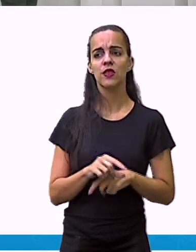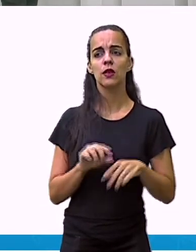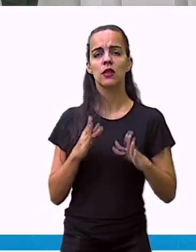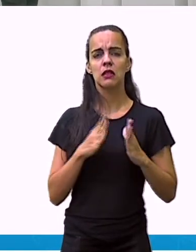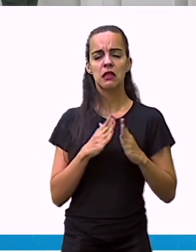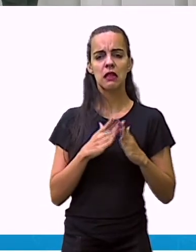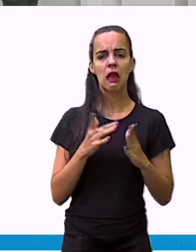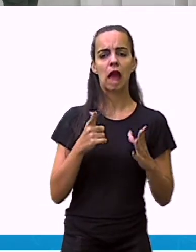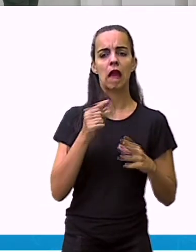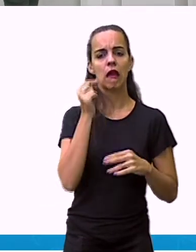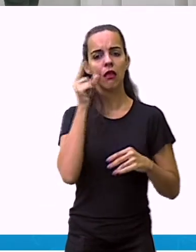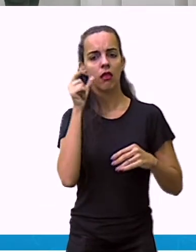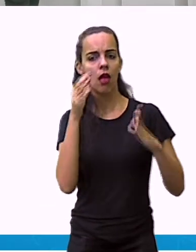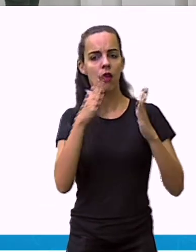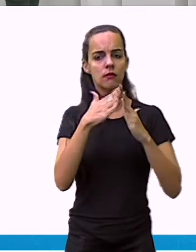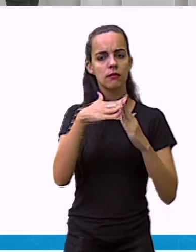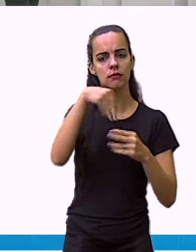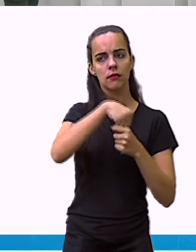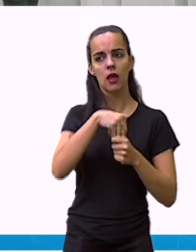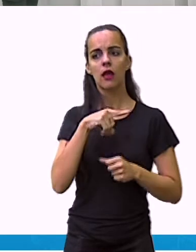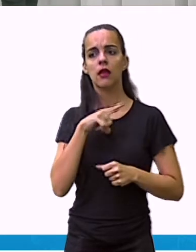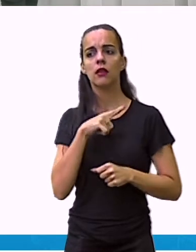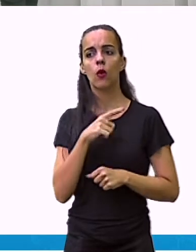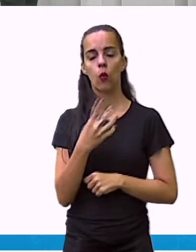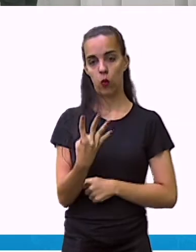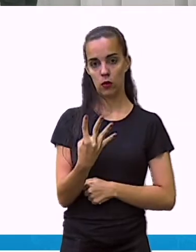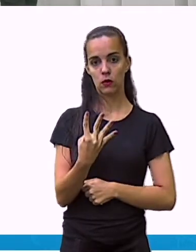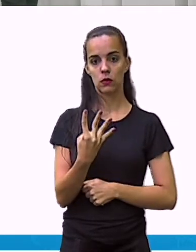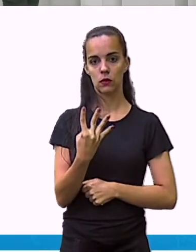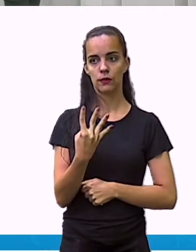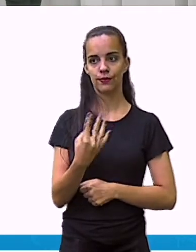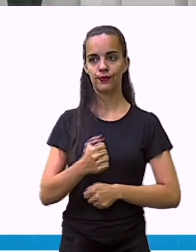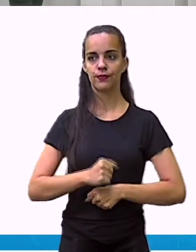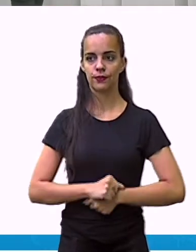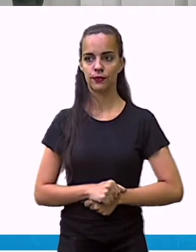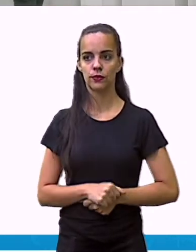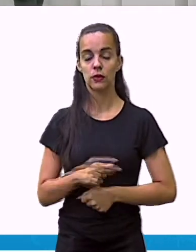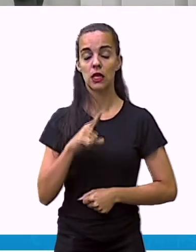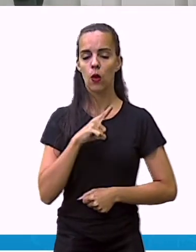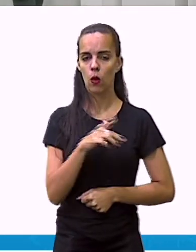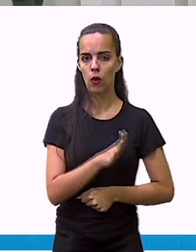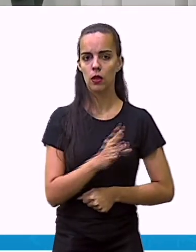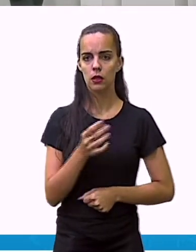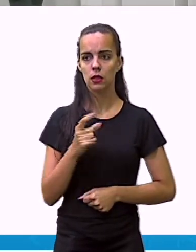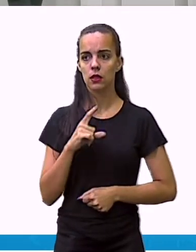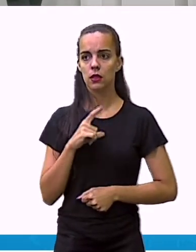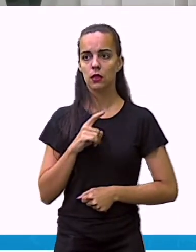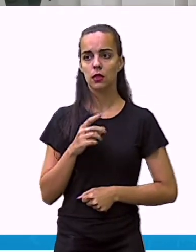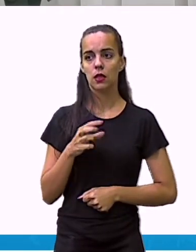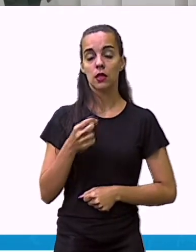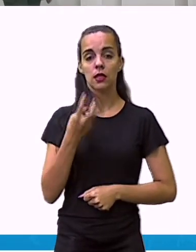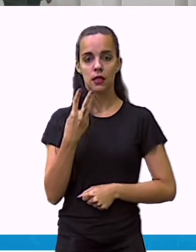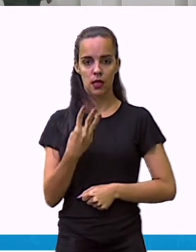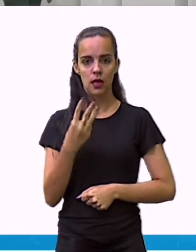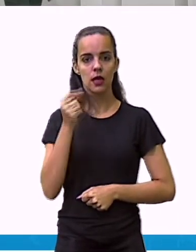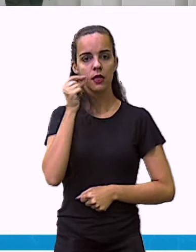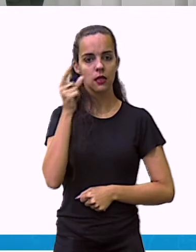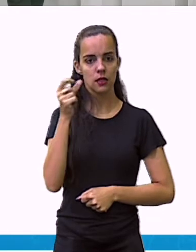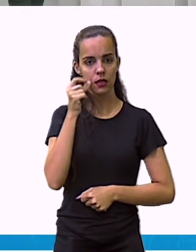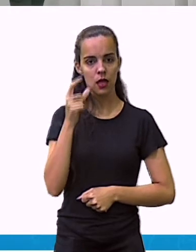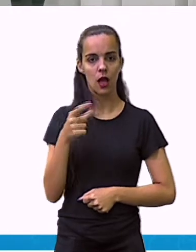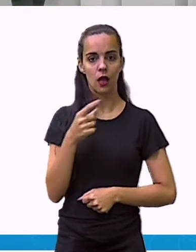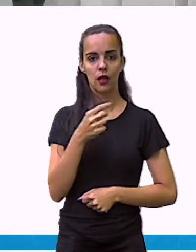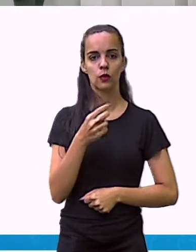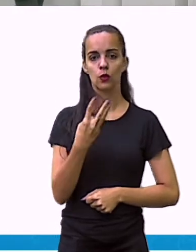gato nessa turma A, foram quatro crianças. Três do Alec e uma da Eloá.